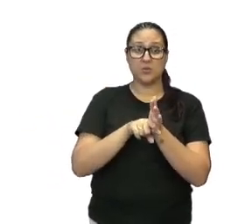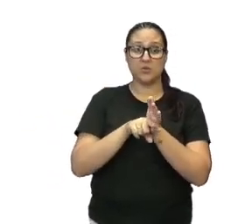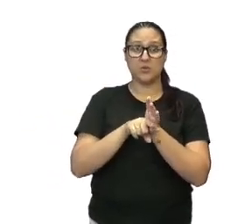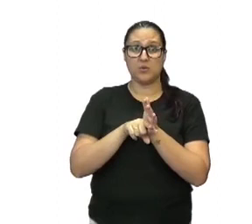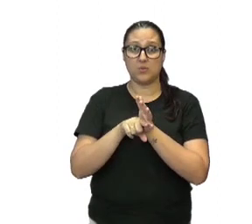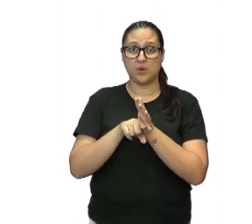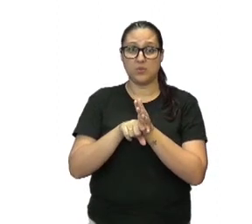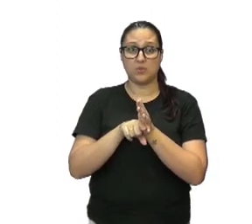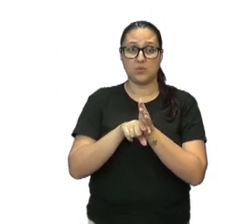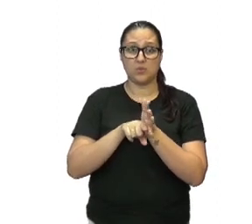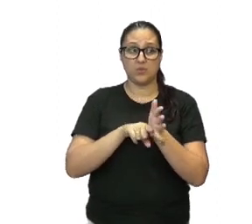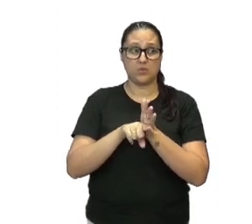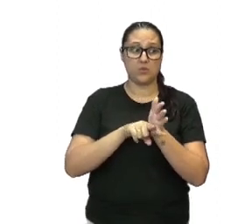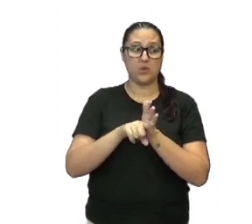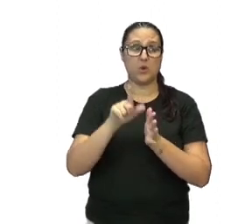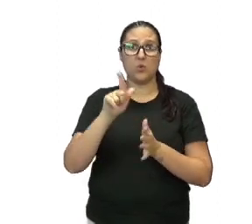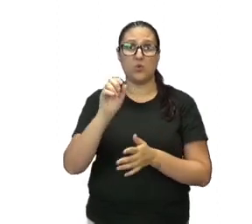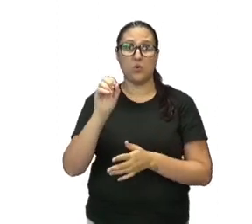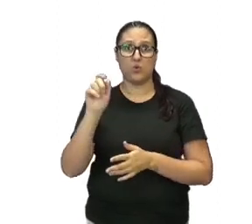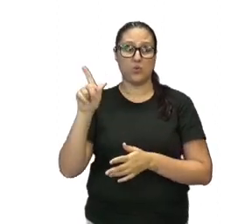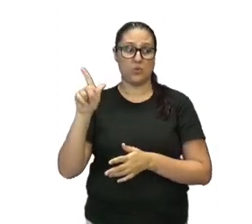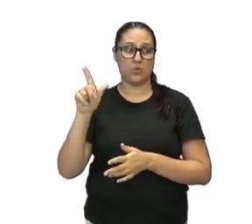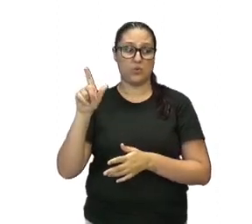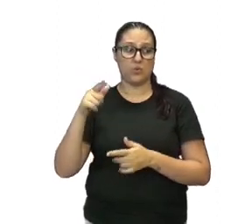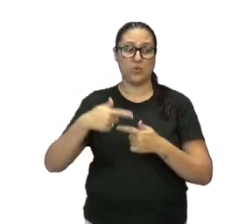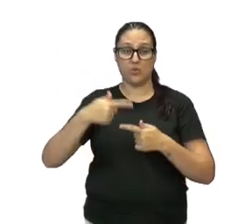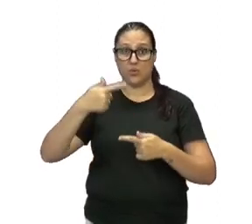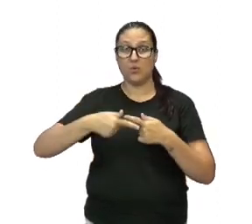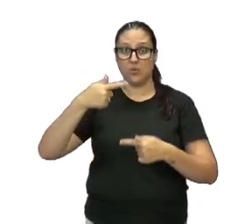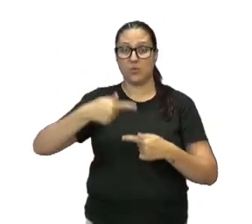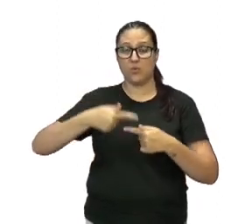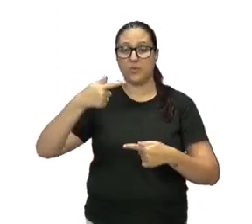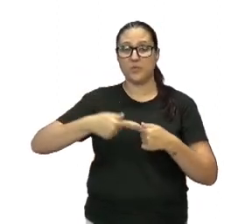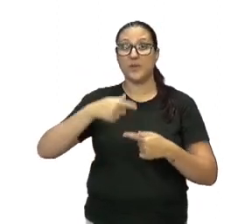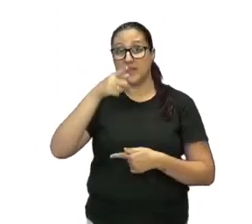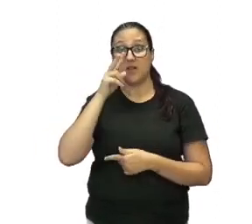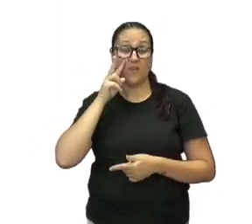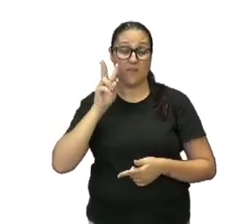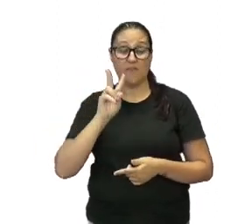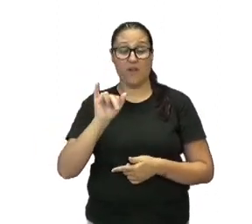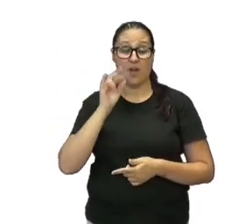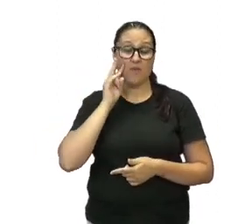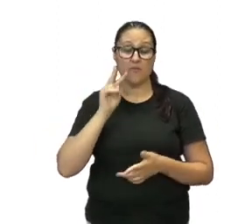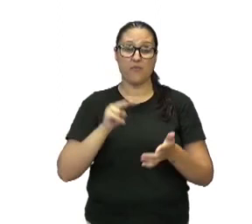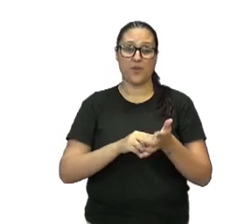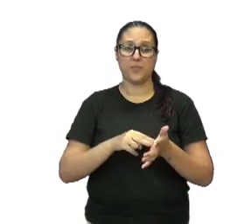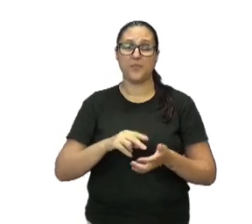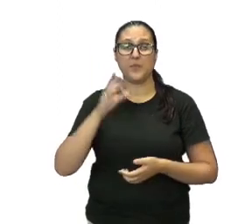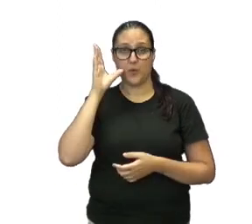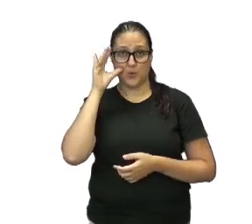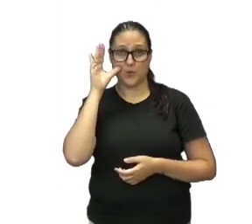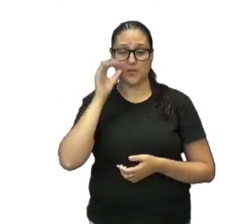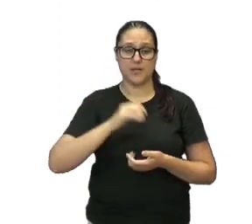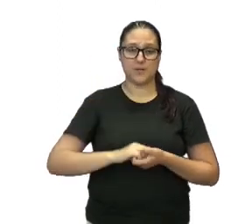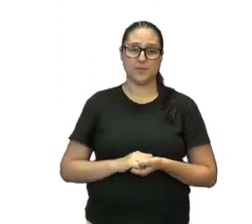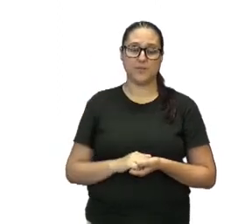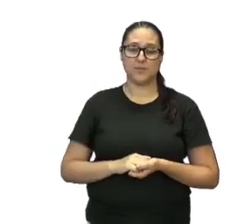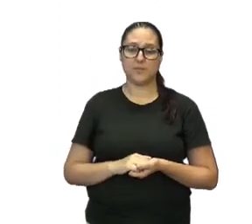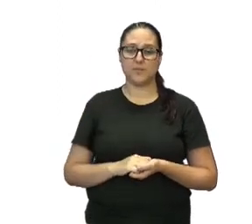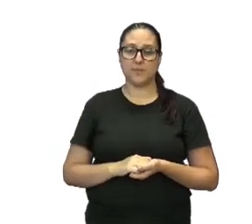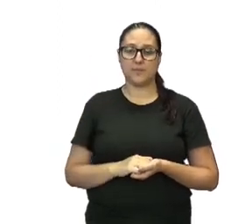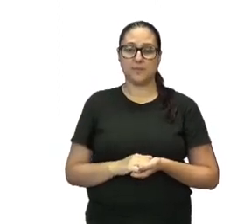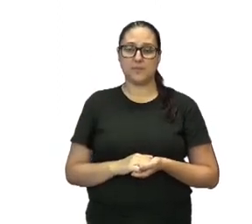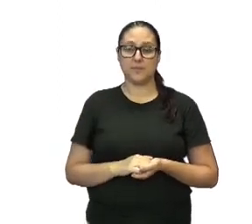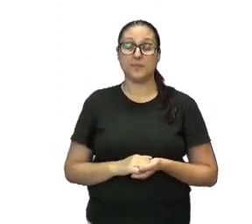É muito legal a história do π, envolvendo a computação, tá? Ela traz essa curiosidade, tá bom? Pessoal,